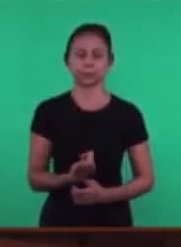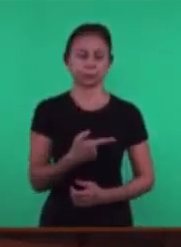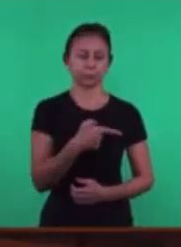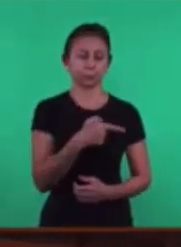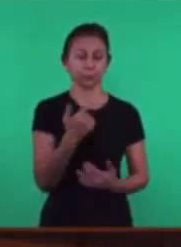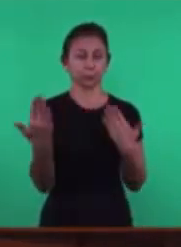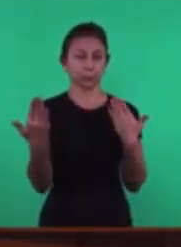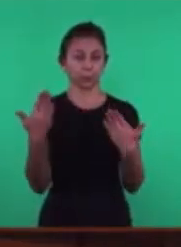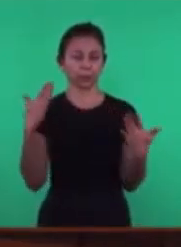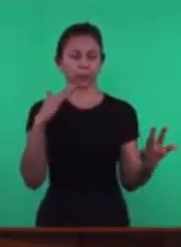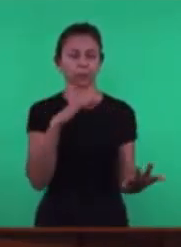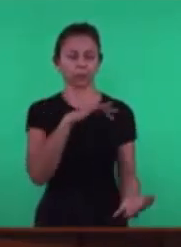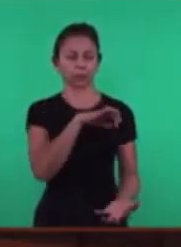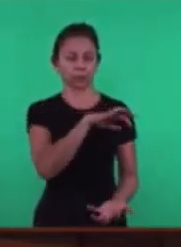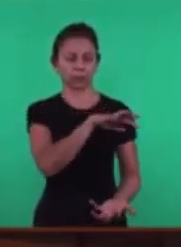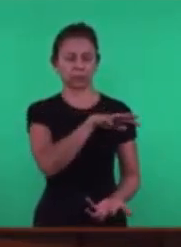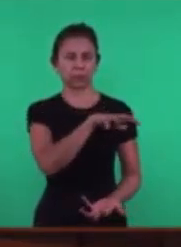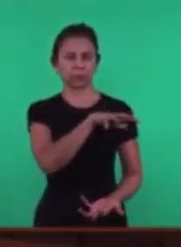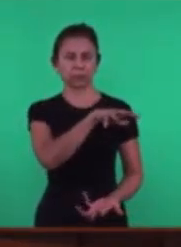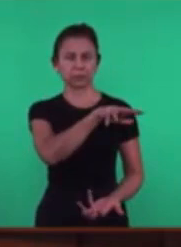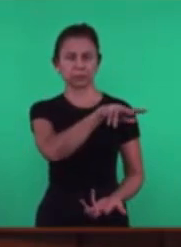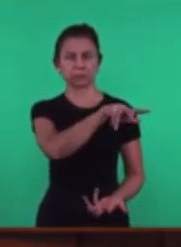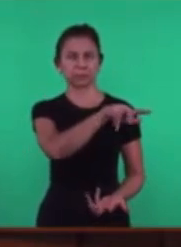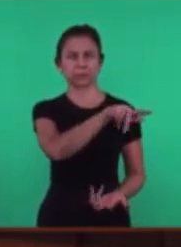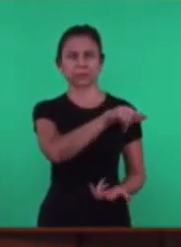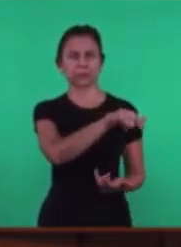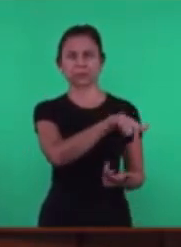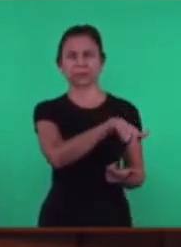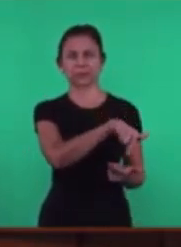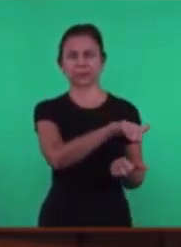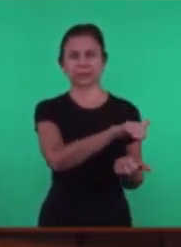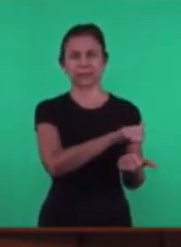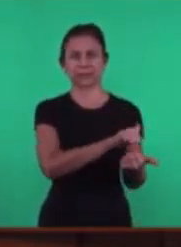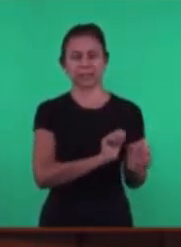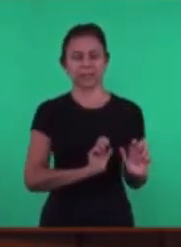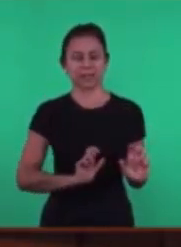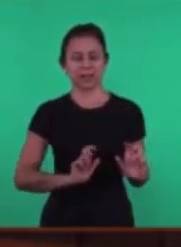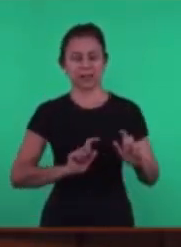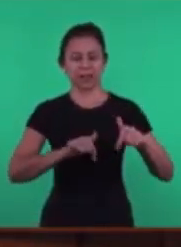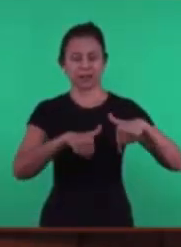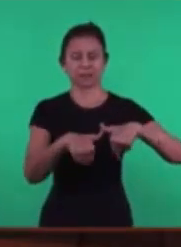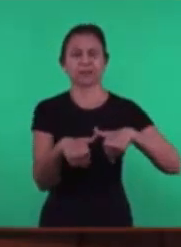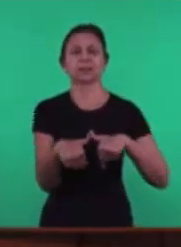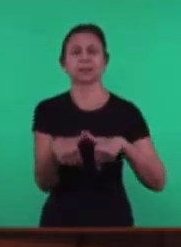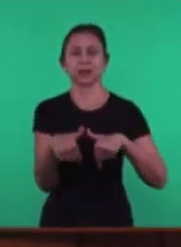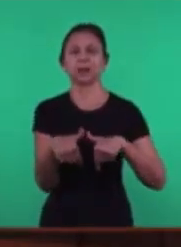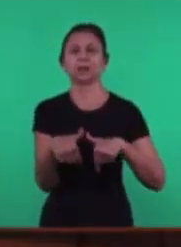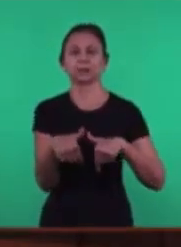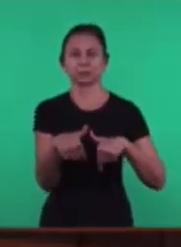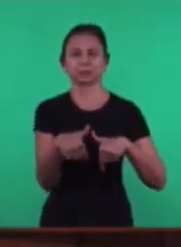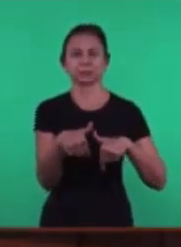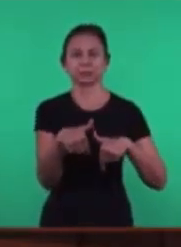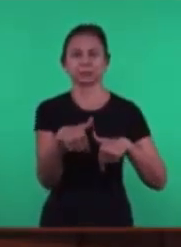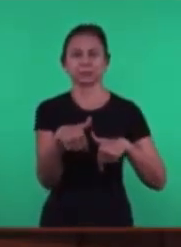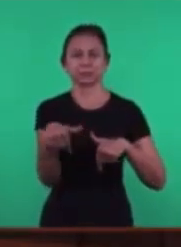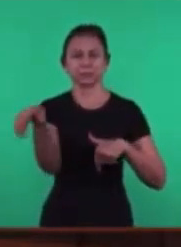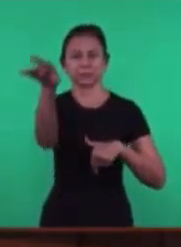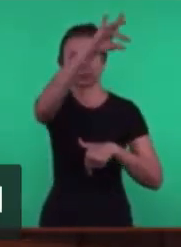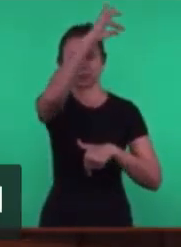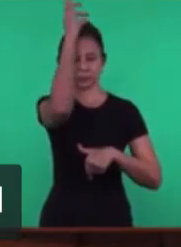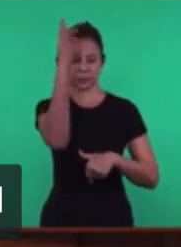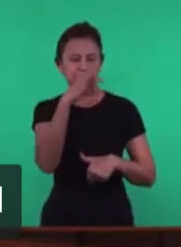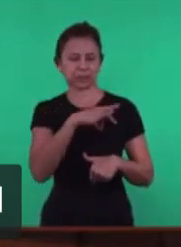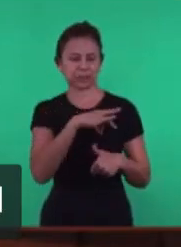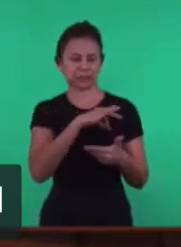O mundo É quem destrói A operação Toda Que deveria Produzir vida